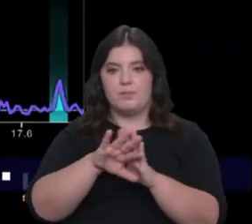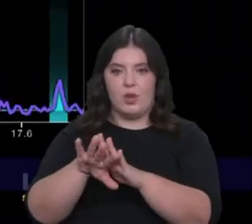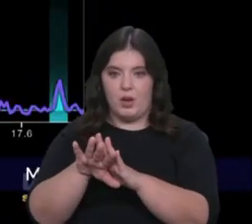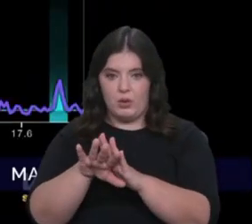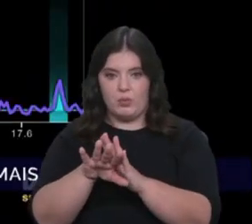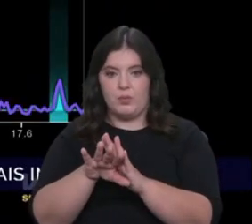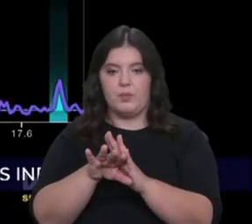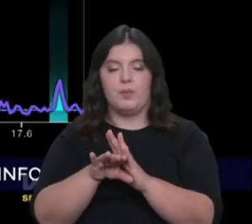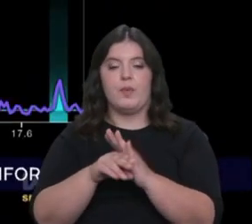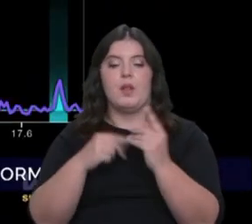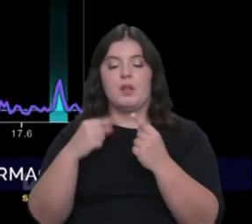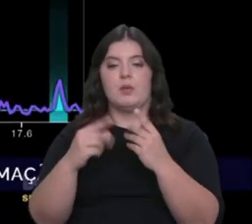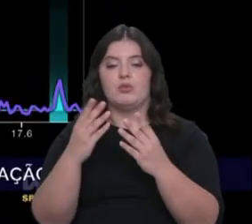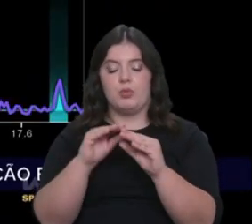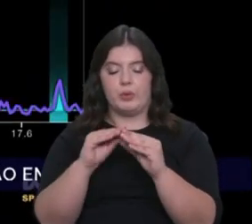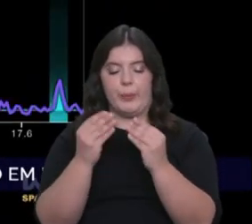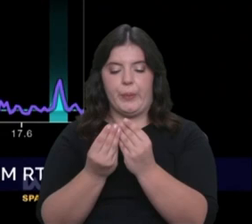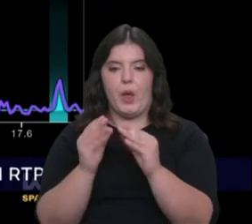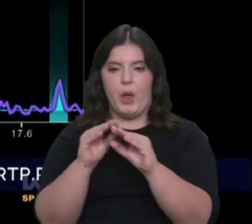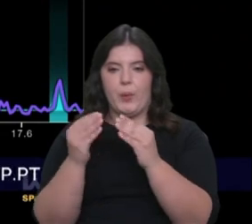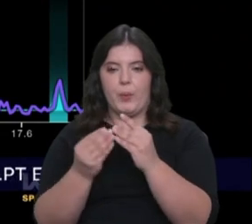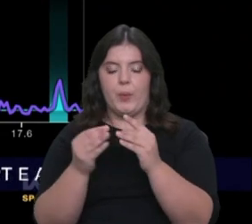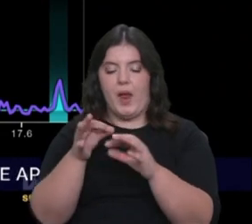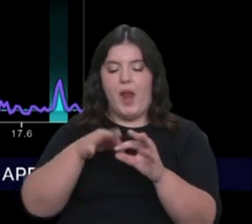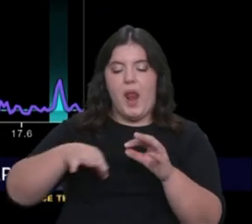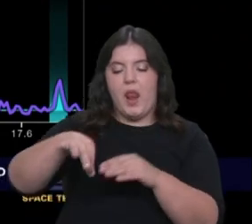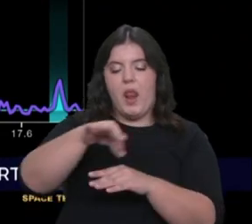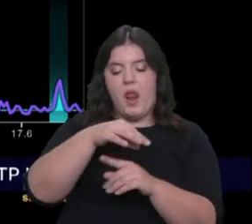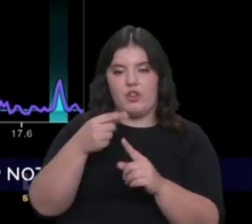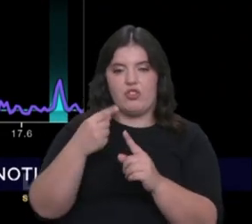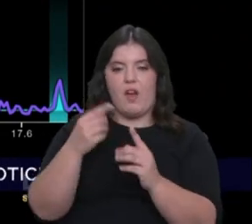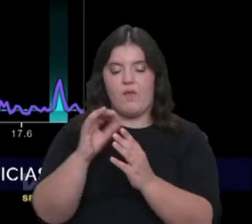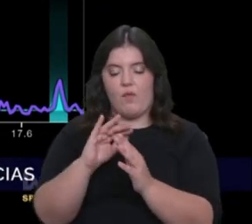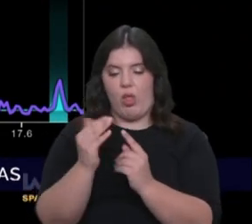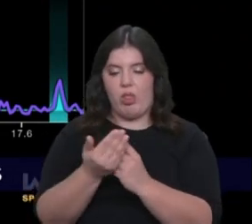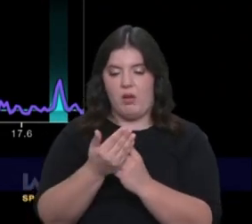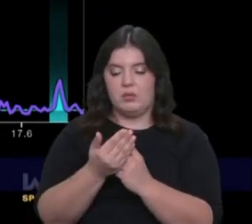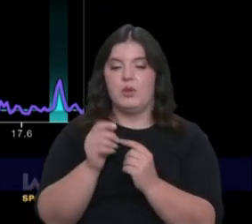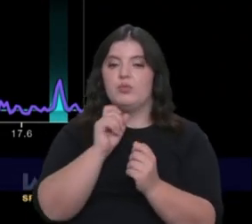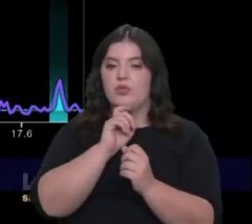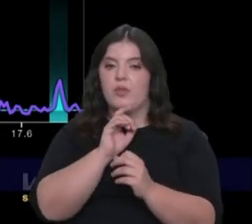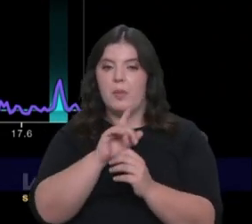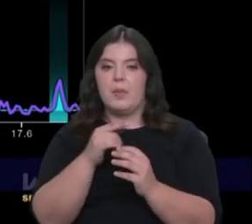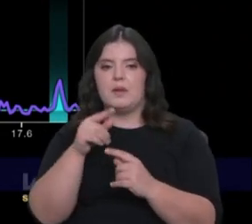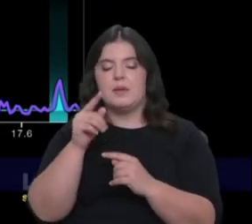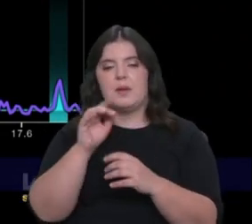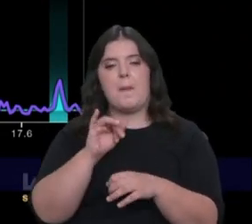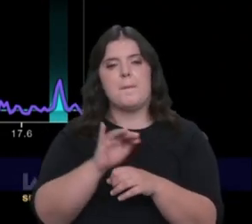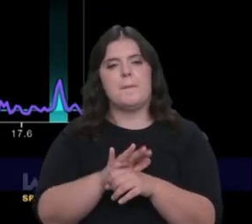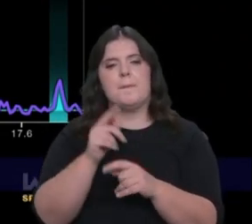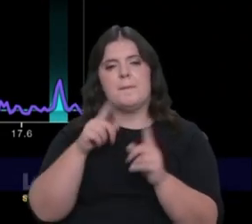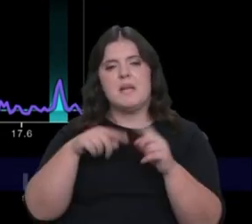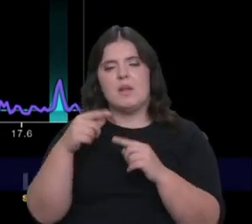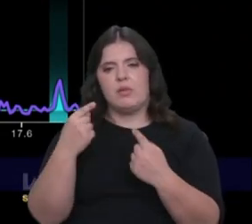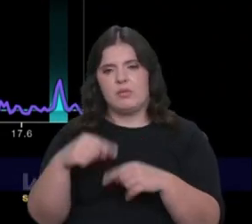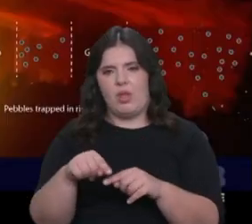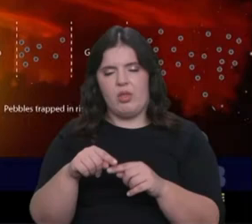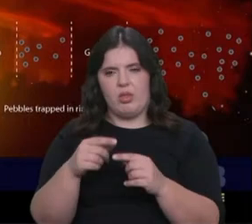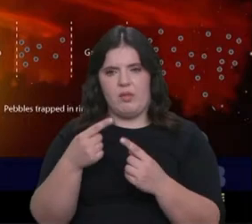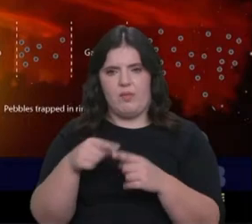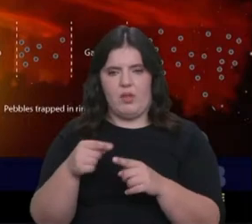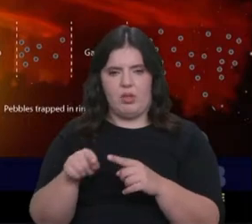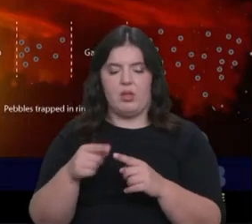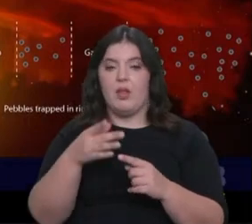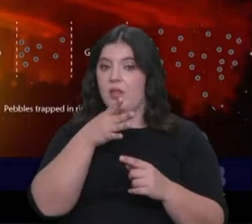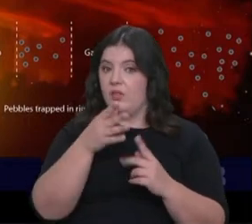temos muitos discos protoplanetários com anéis, porque são anéis à sua volta. São regiões, se calhar, com pressões diferentes. E dizem estes investigadores que,